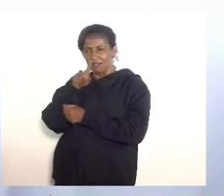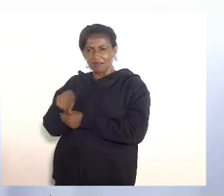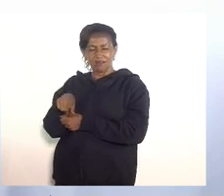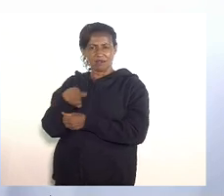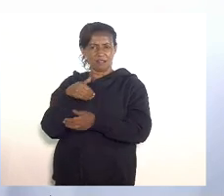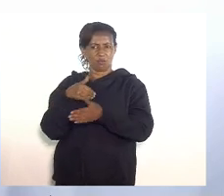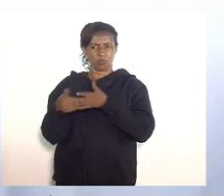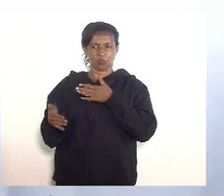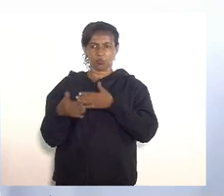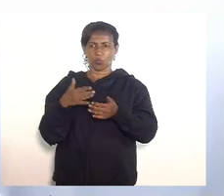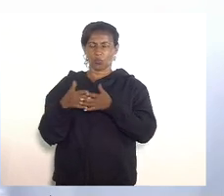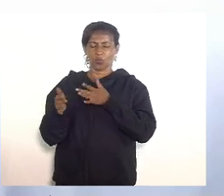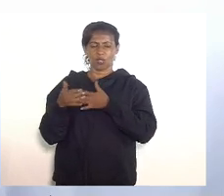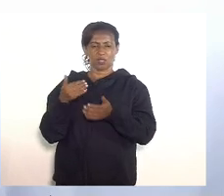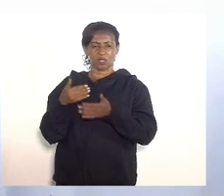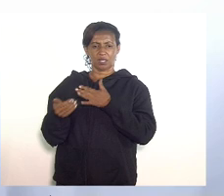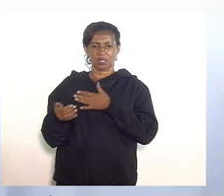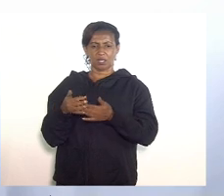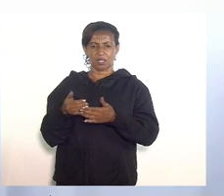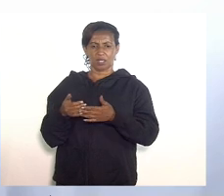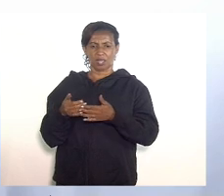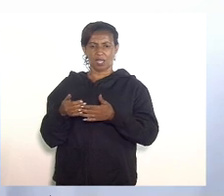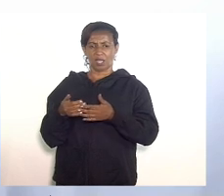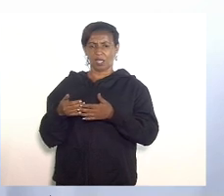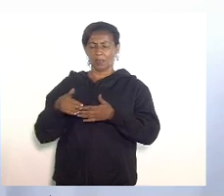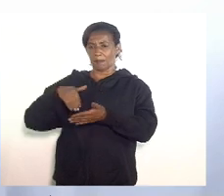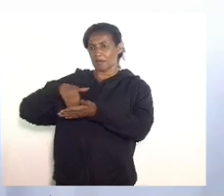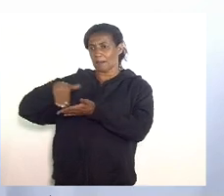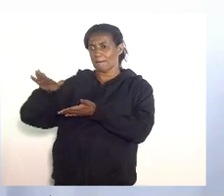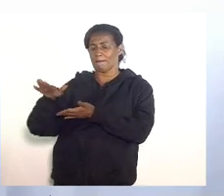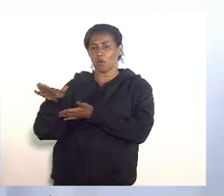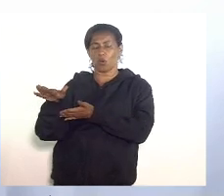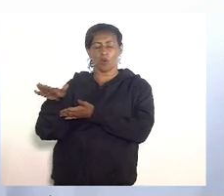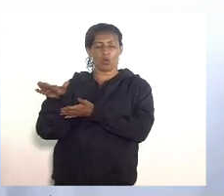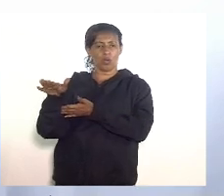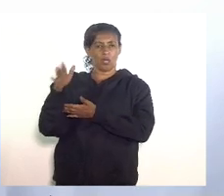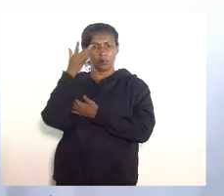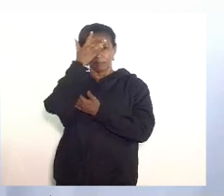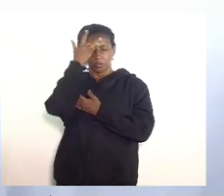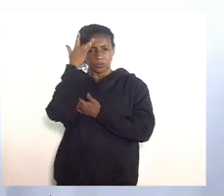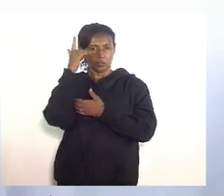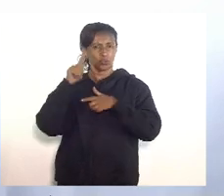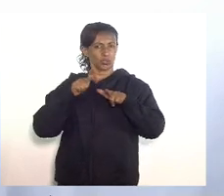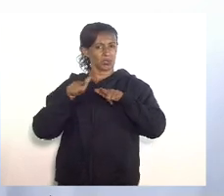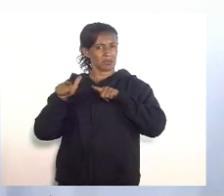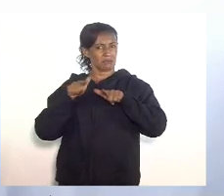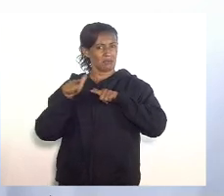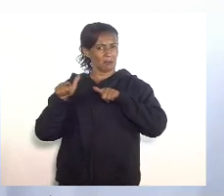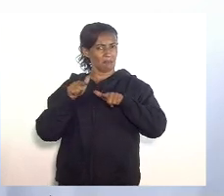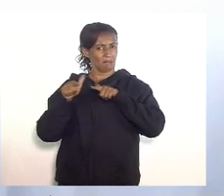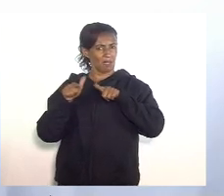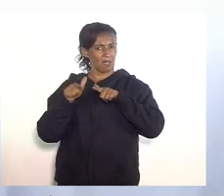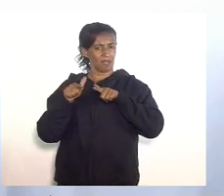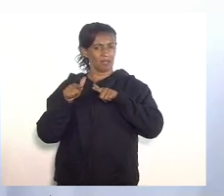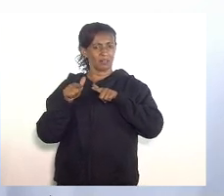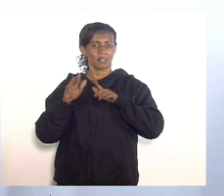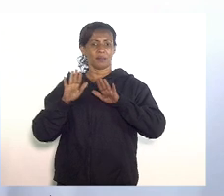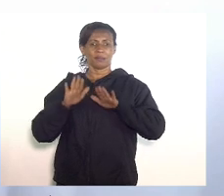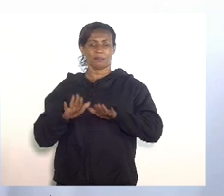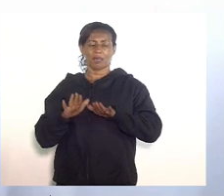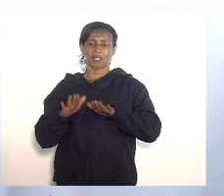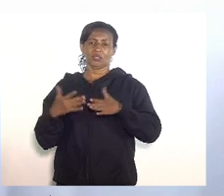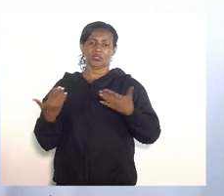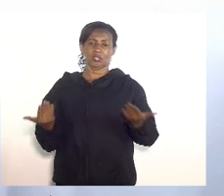dispensa de servidores públicos ontem houve uma audiência de conciliação e